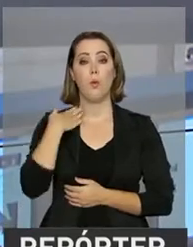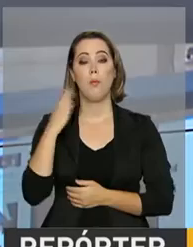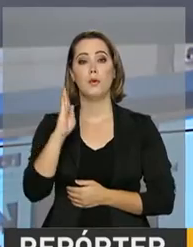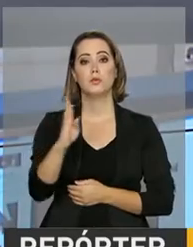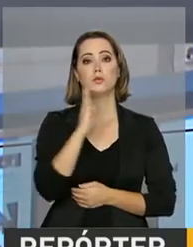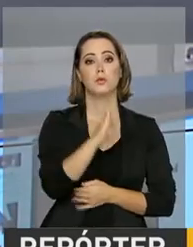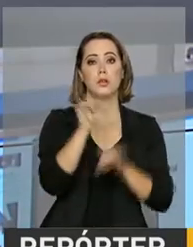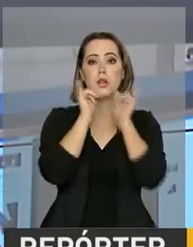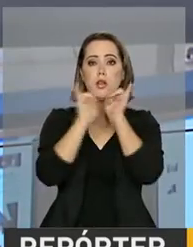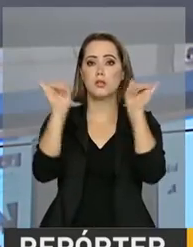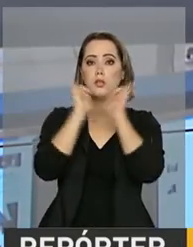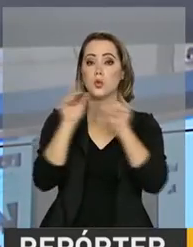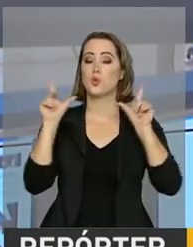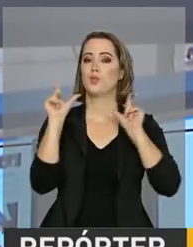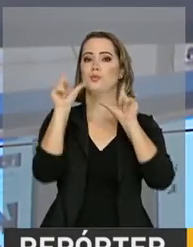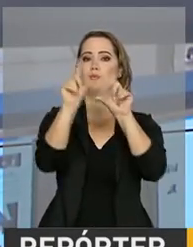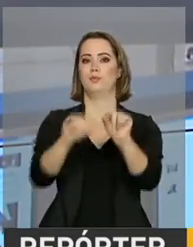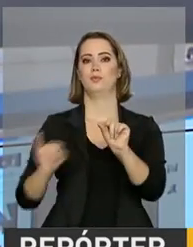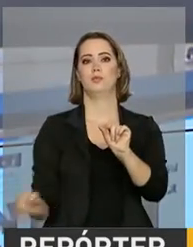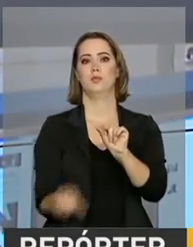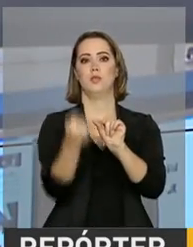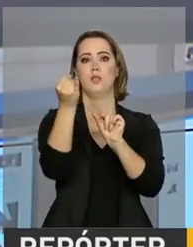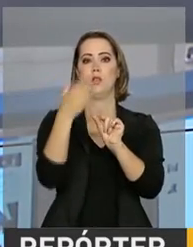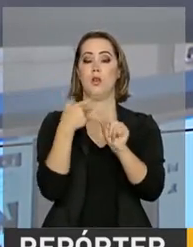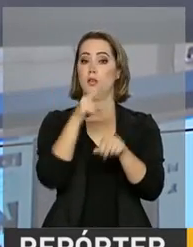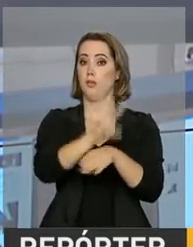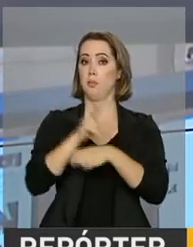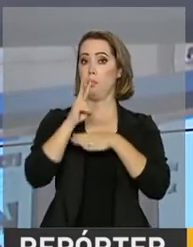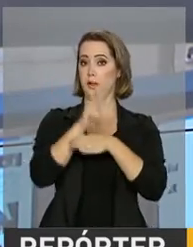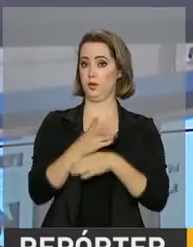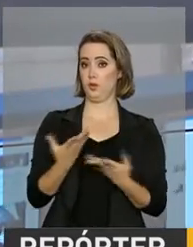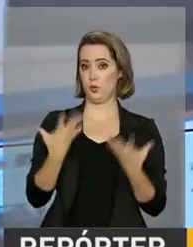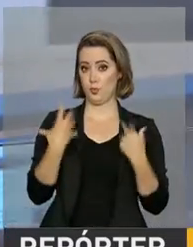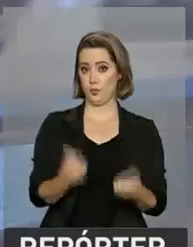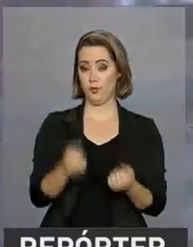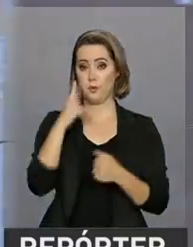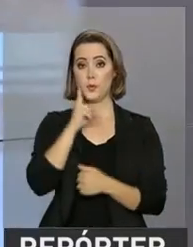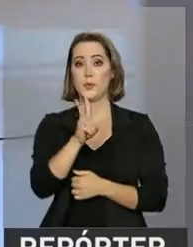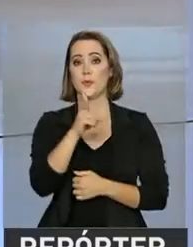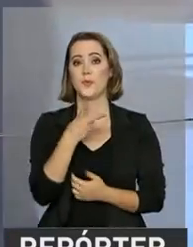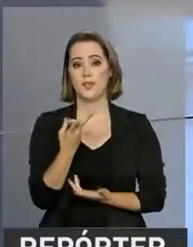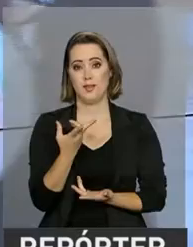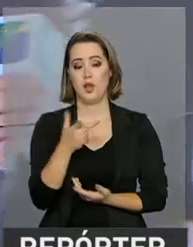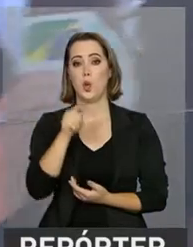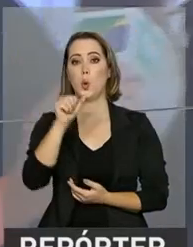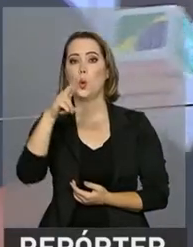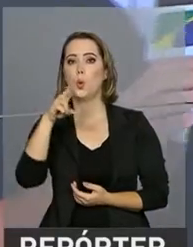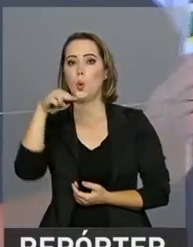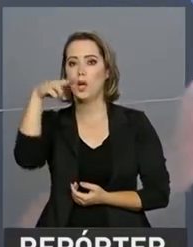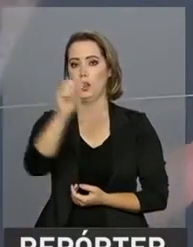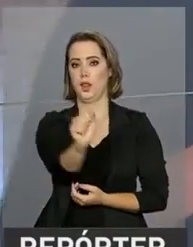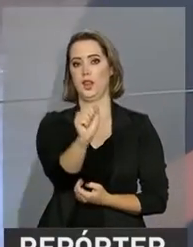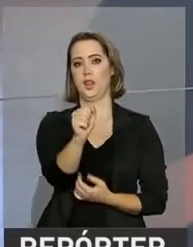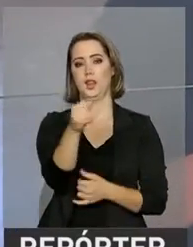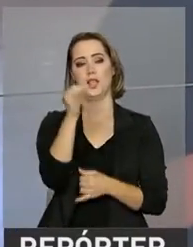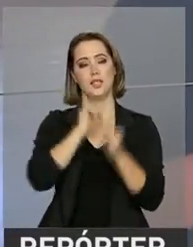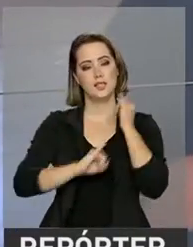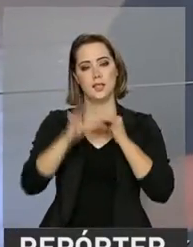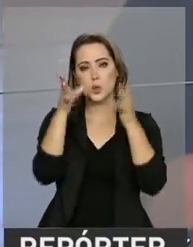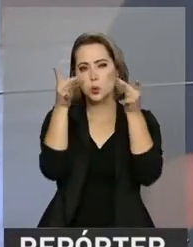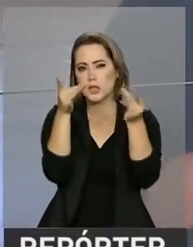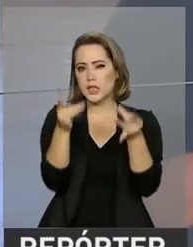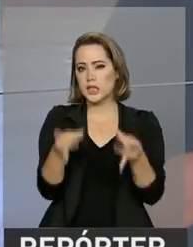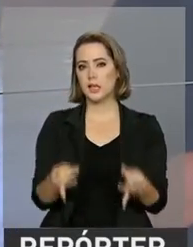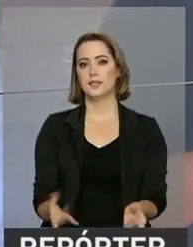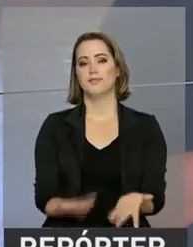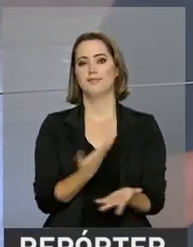Banco do Brasil anuncia redução de juros em linhas de crédito. Nós vamos então ao vivo conversar com a repórter Luana Karen, que tem os